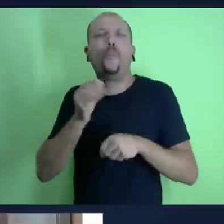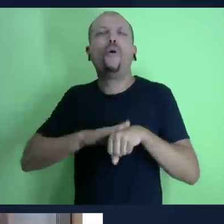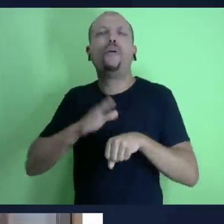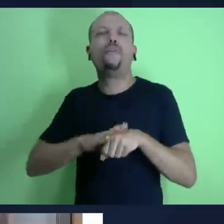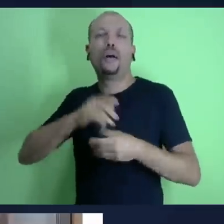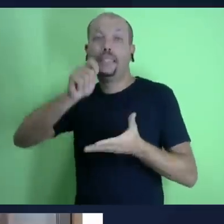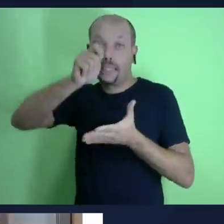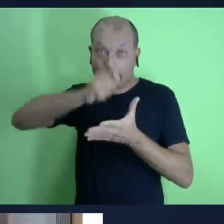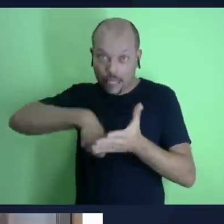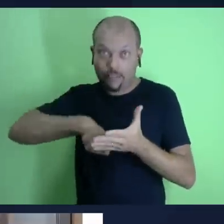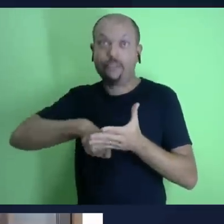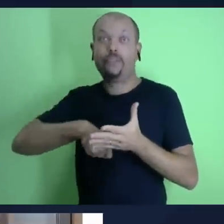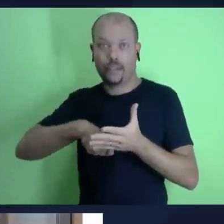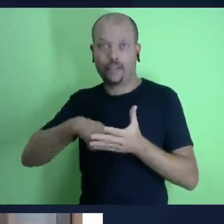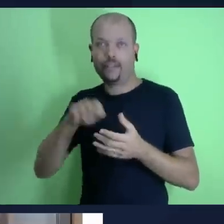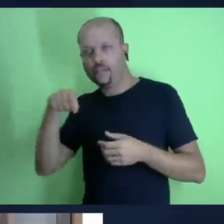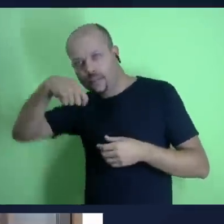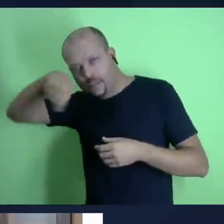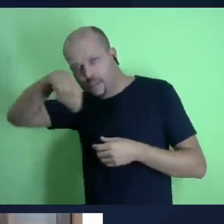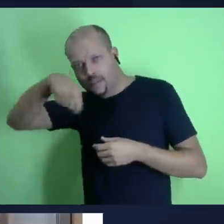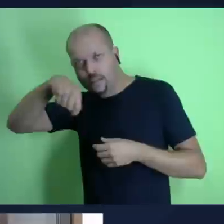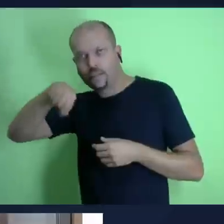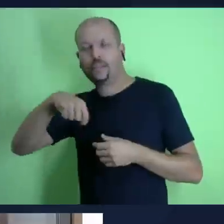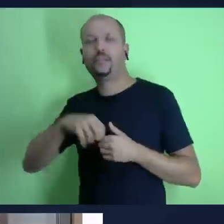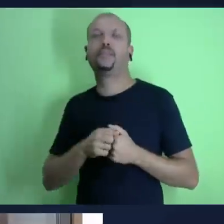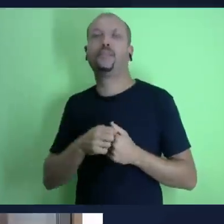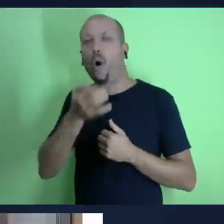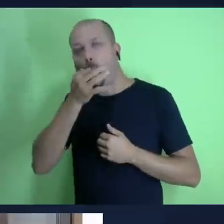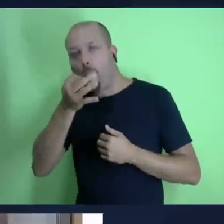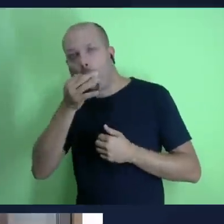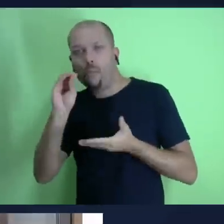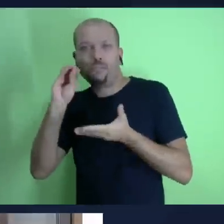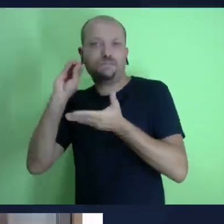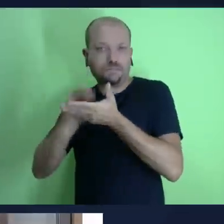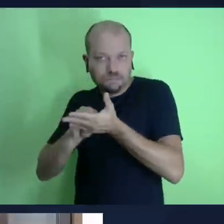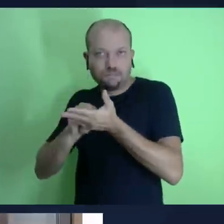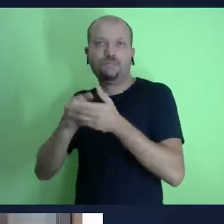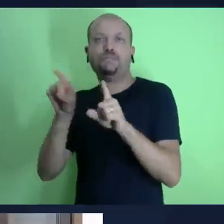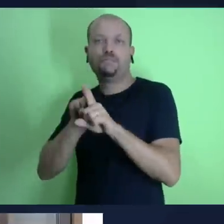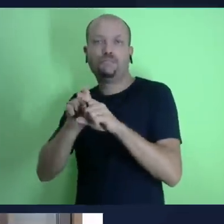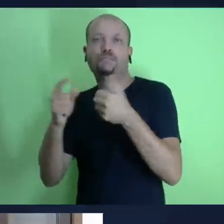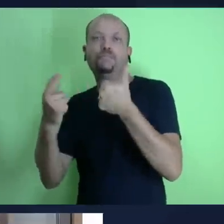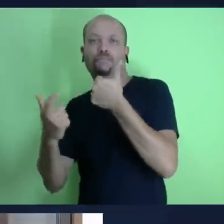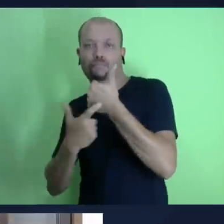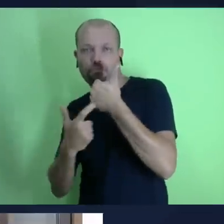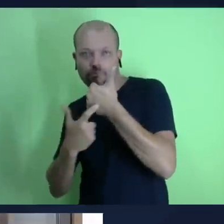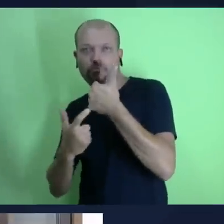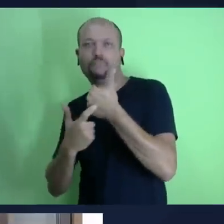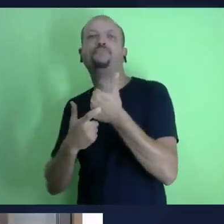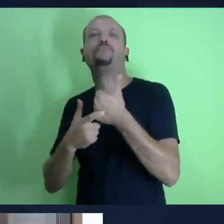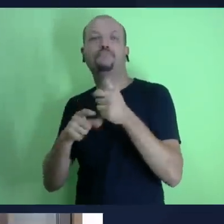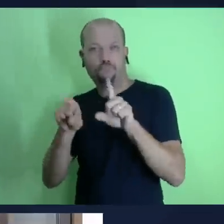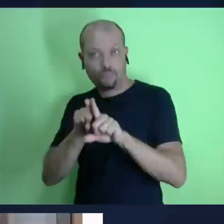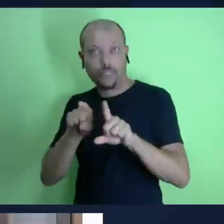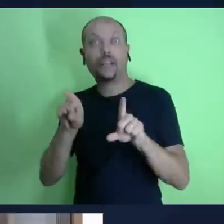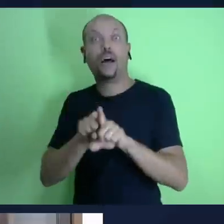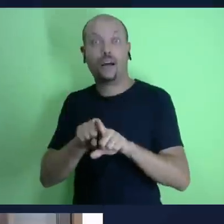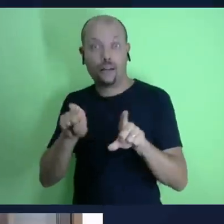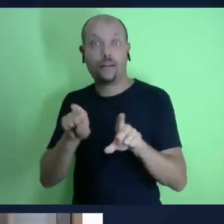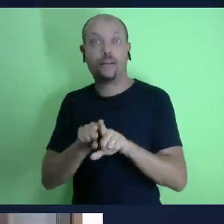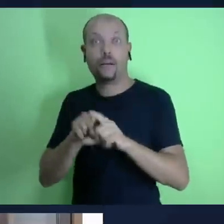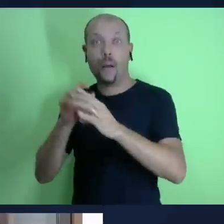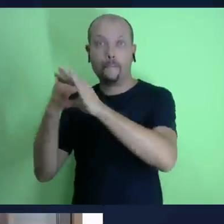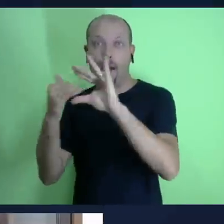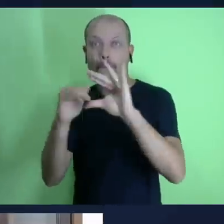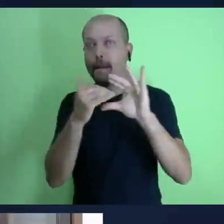nosso link as pessoas que assim fizerem isso durante toda semana aqui estarão concorrendo a uma assinatura completa